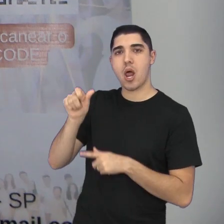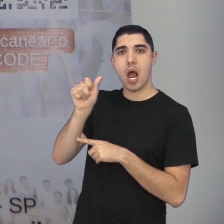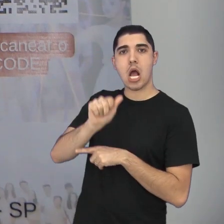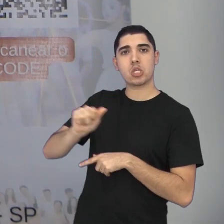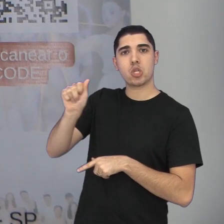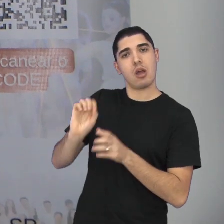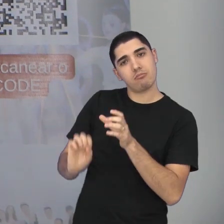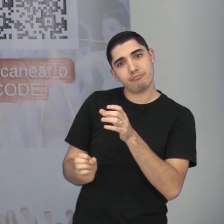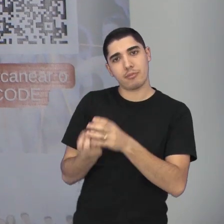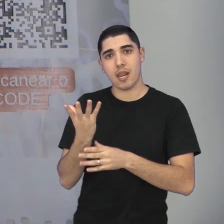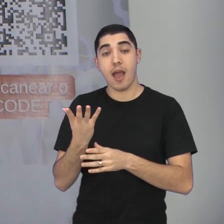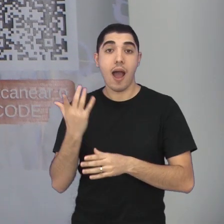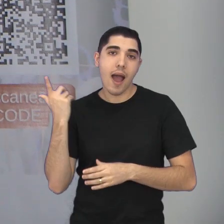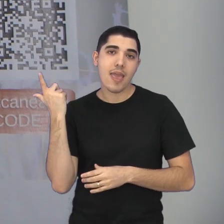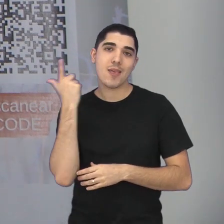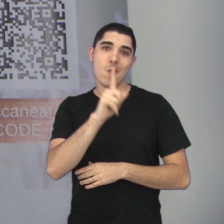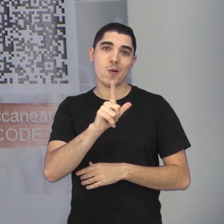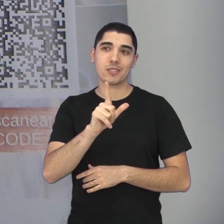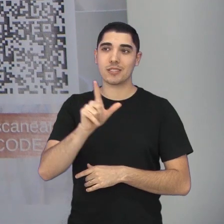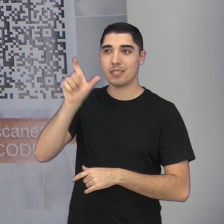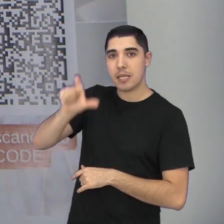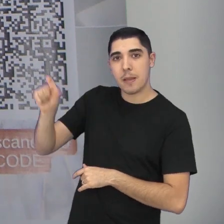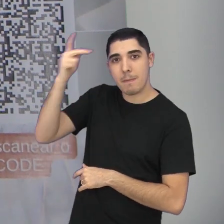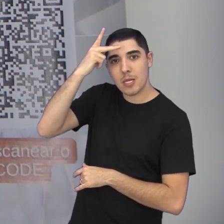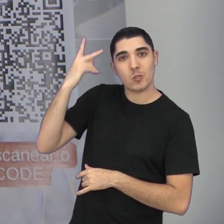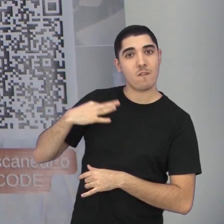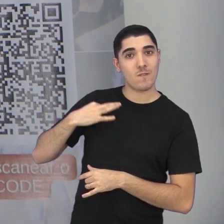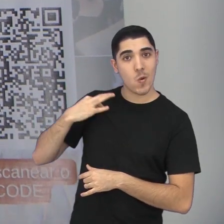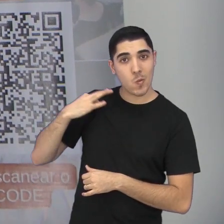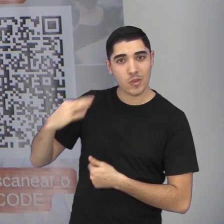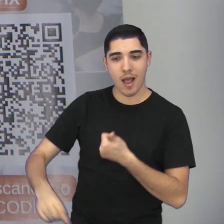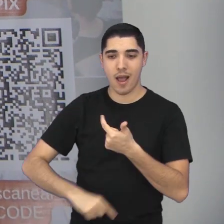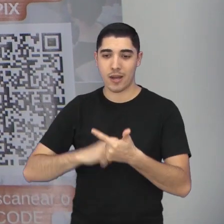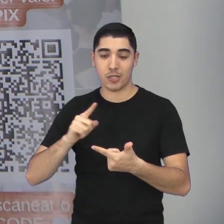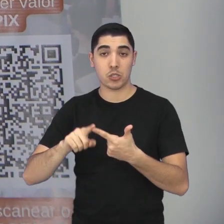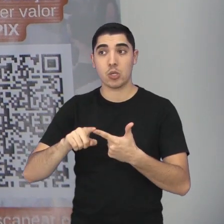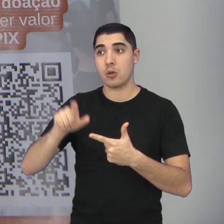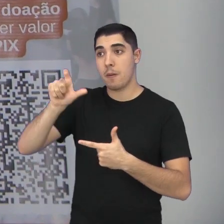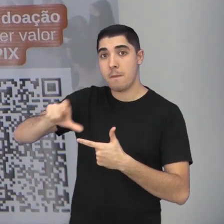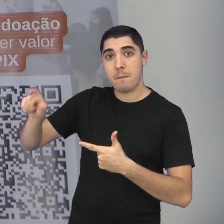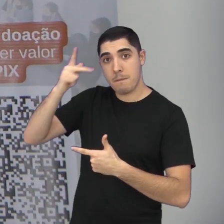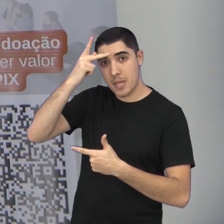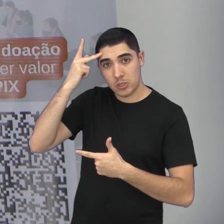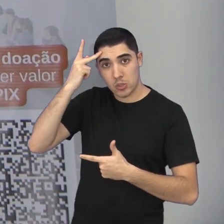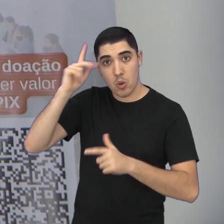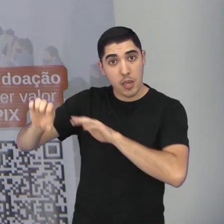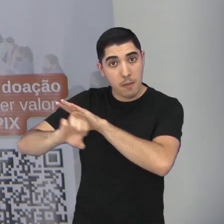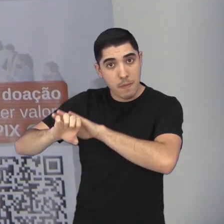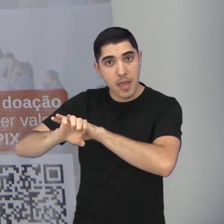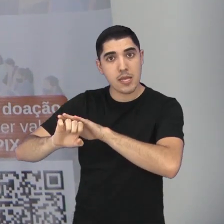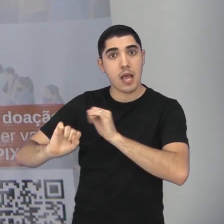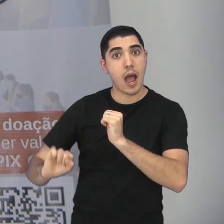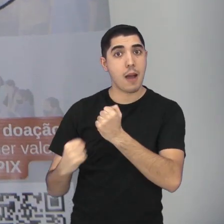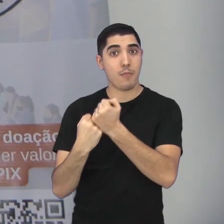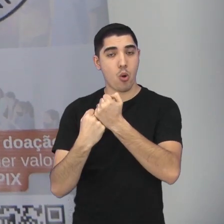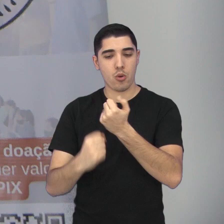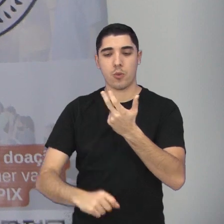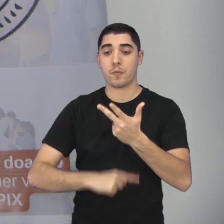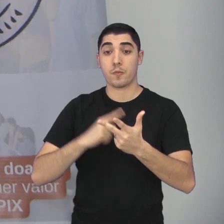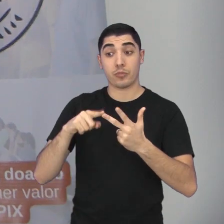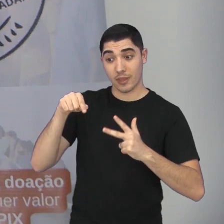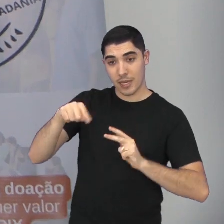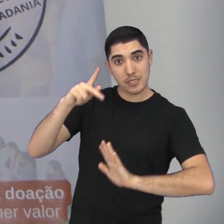aí a gente conseguiu mais voluntários, a gente conseguiu mais apoiadores, conseguiu projeto, né?